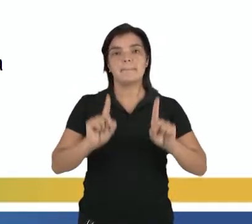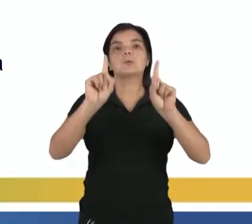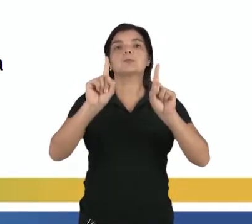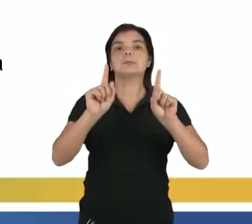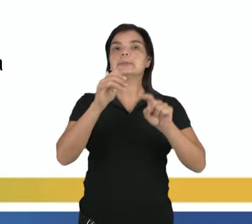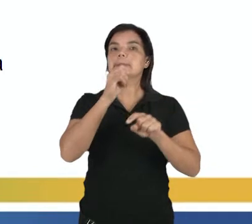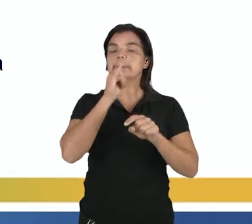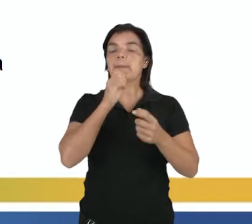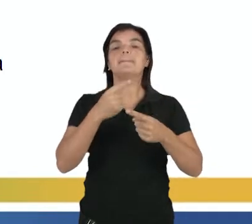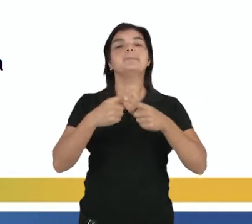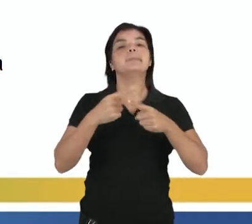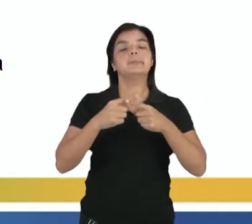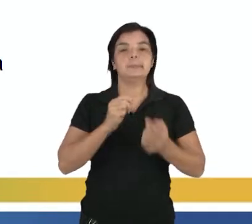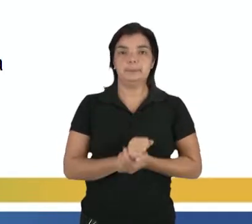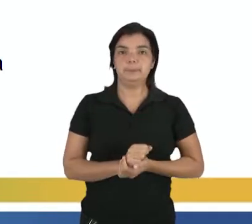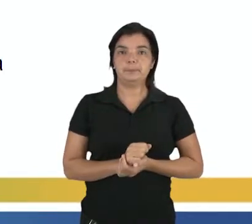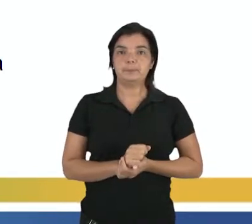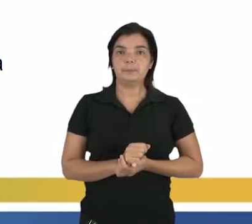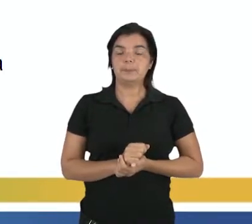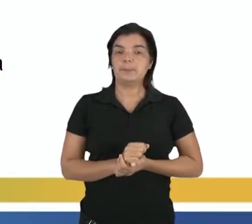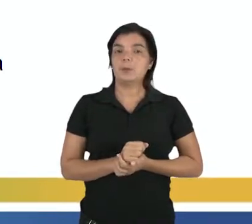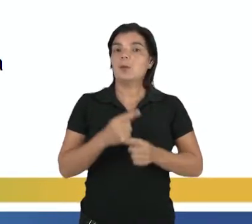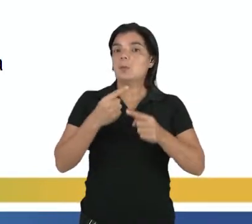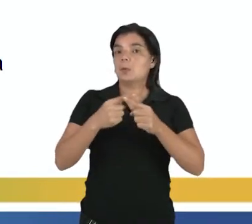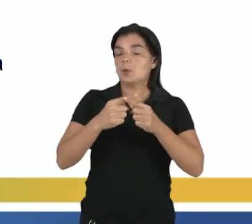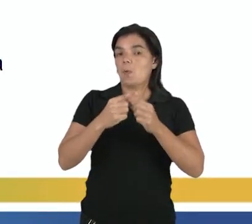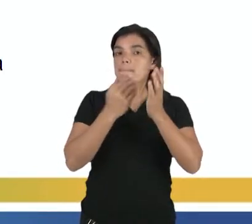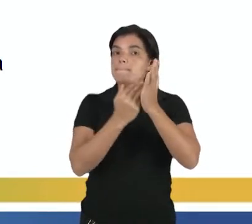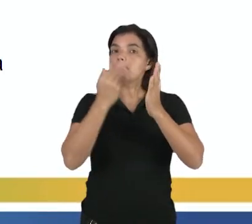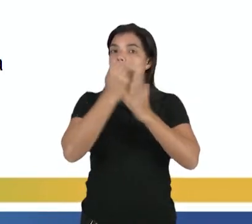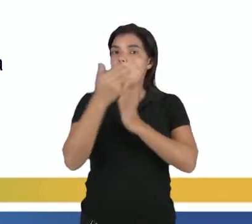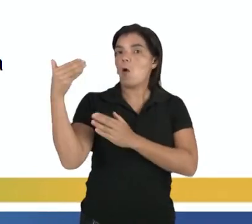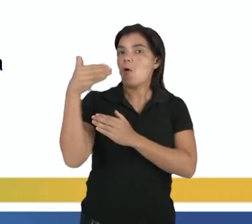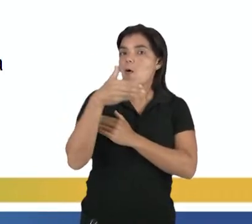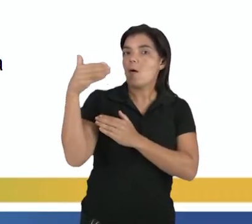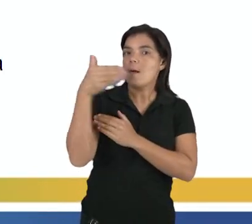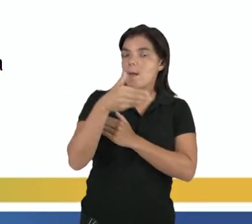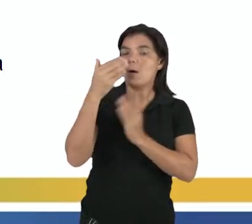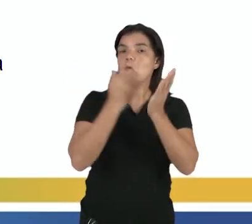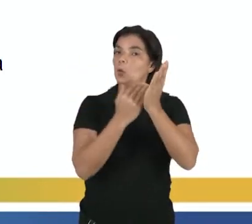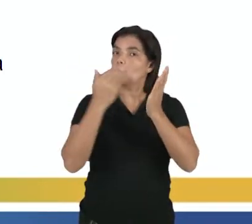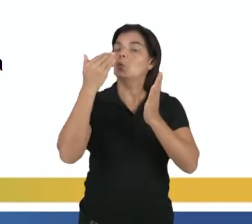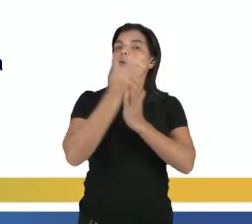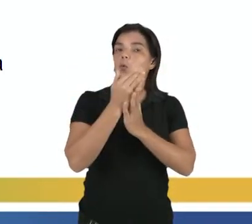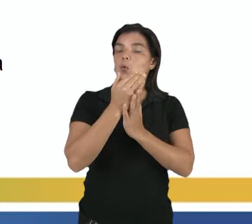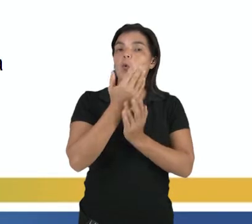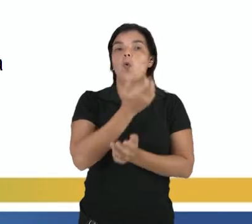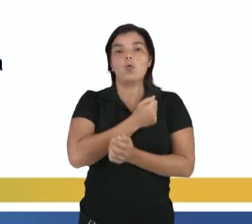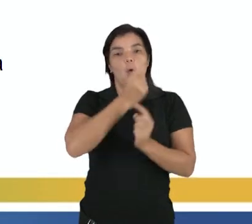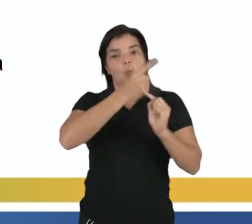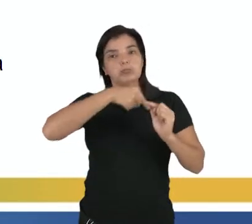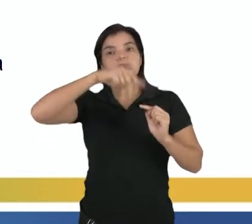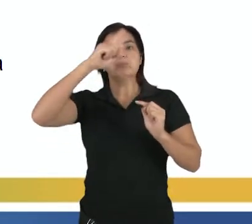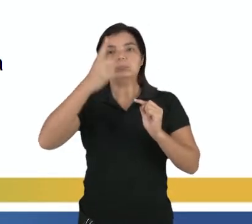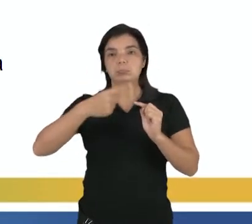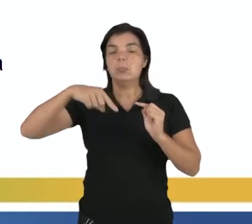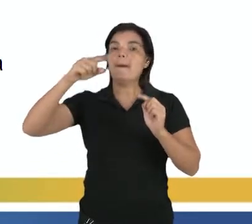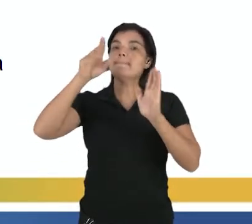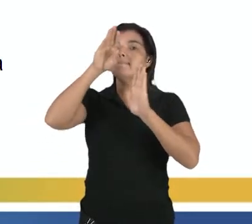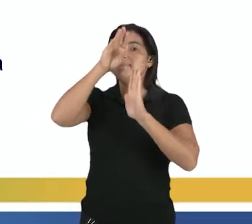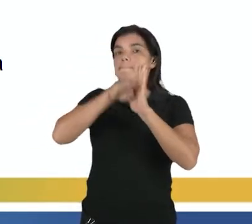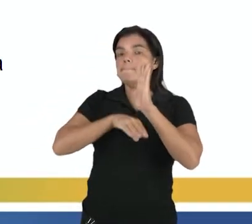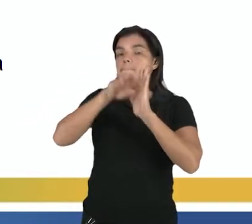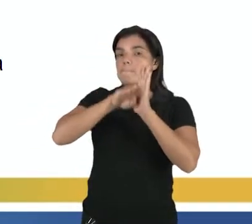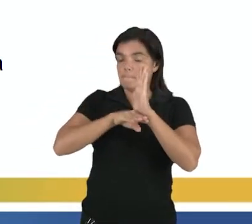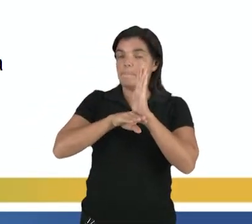Tá aqui a relação, Por quê? Porque quanto maior a frequência, seja, quanto maior o número de oscilações, menor é